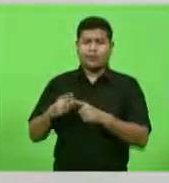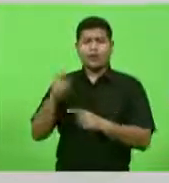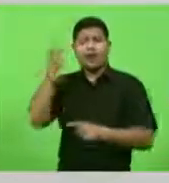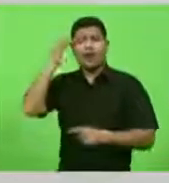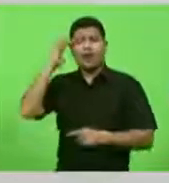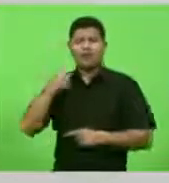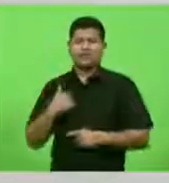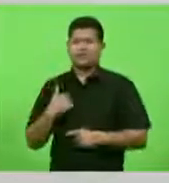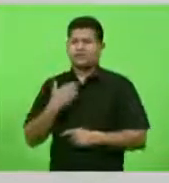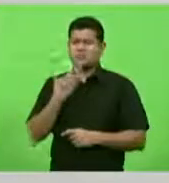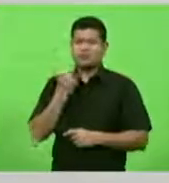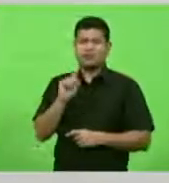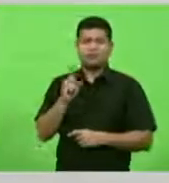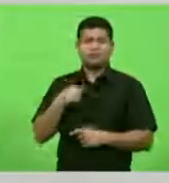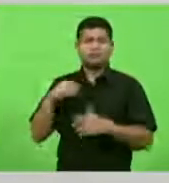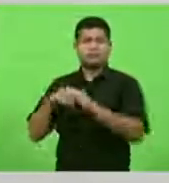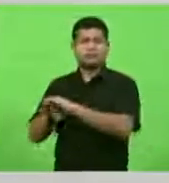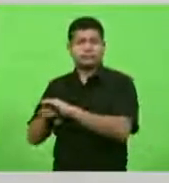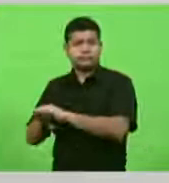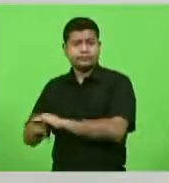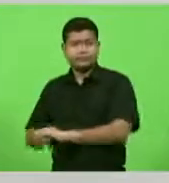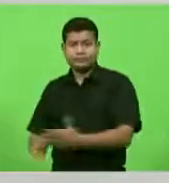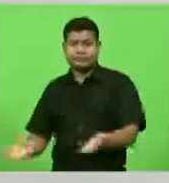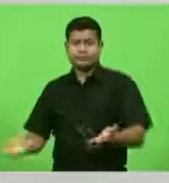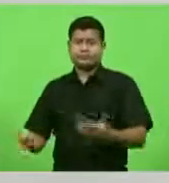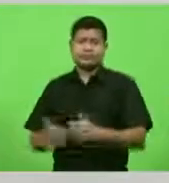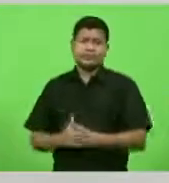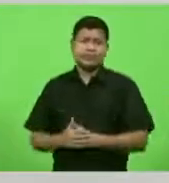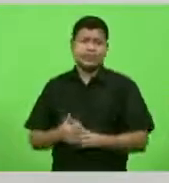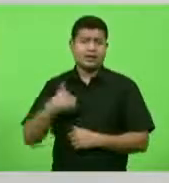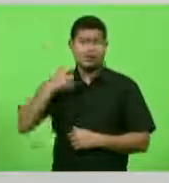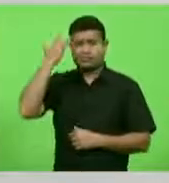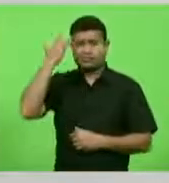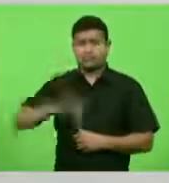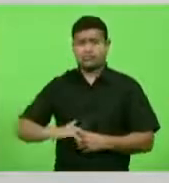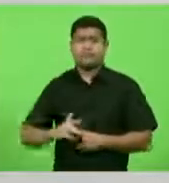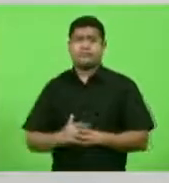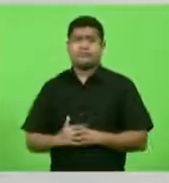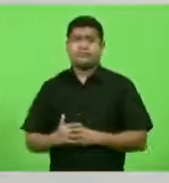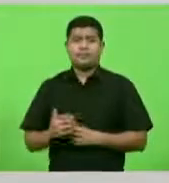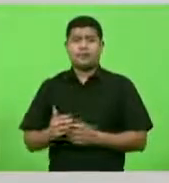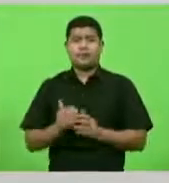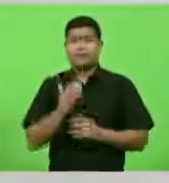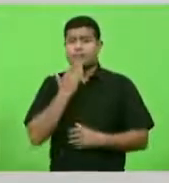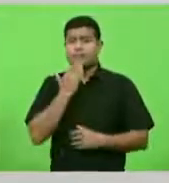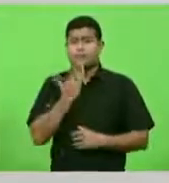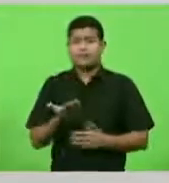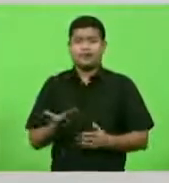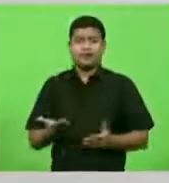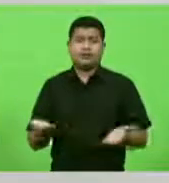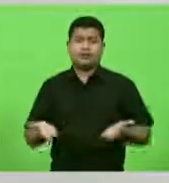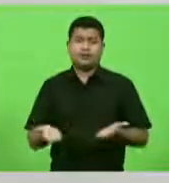cada secretário pode ter uma prioridade, pode ter... Não sei. Só peço aqui, encarecidamente,